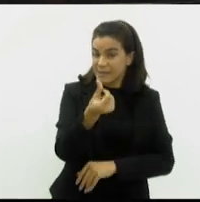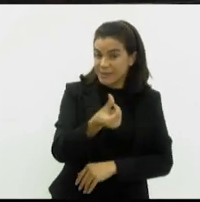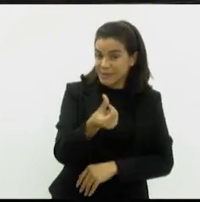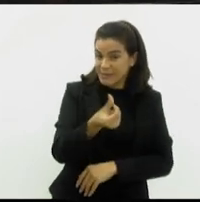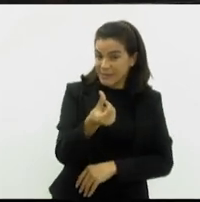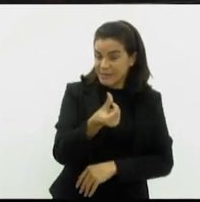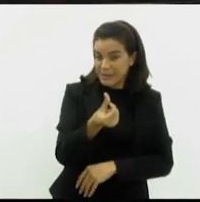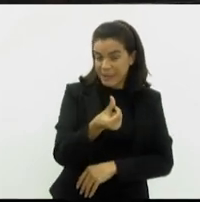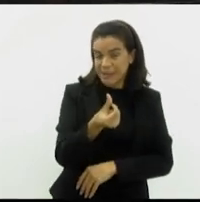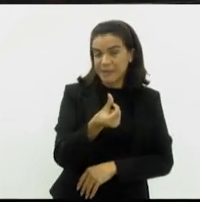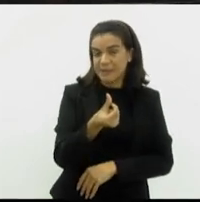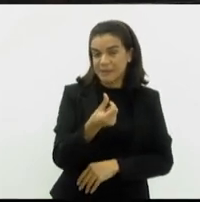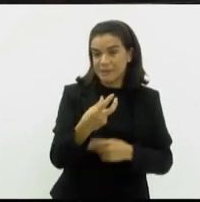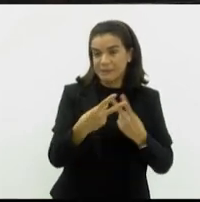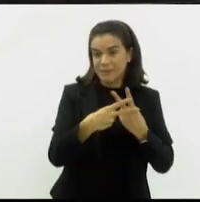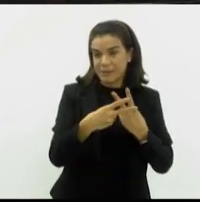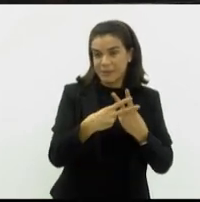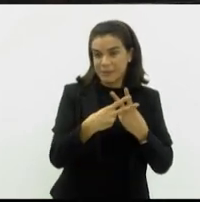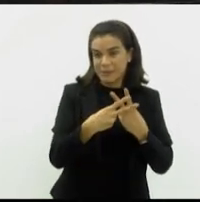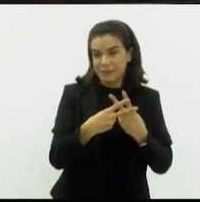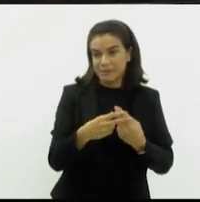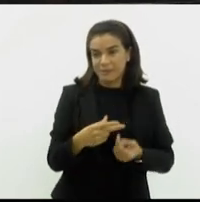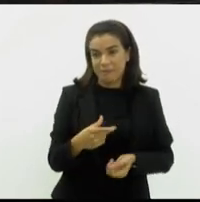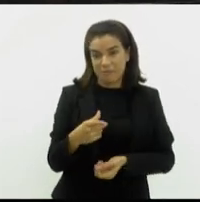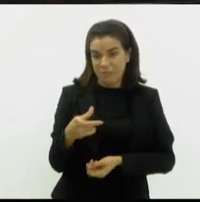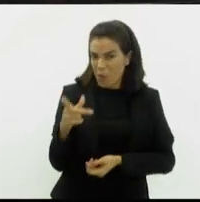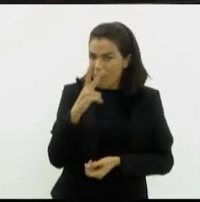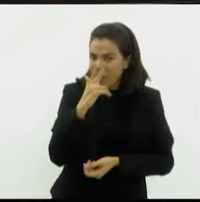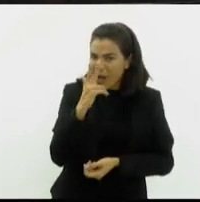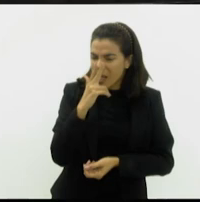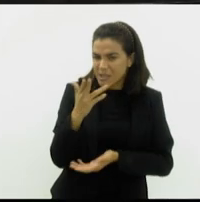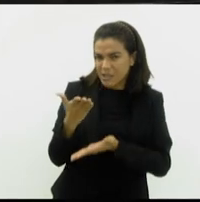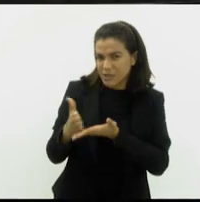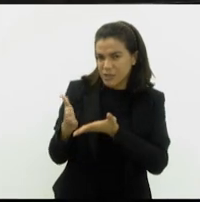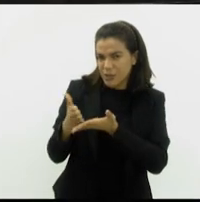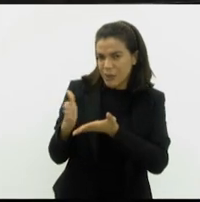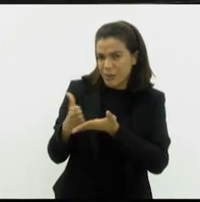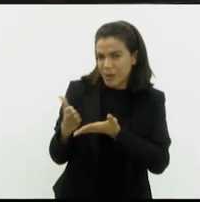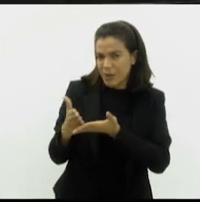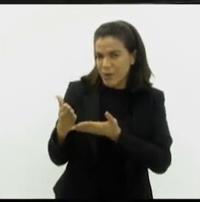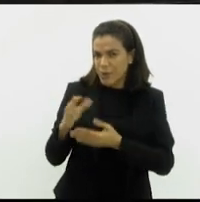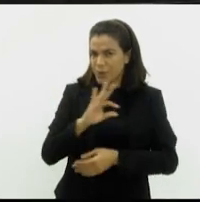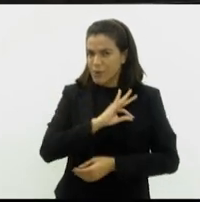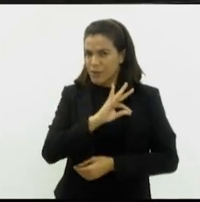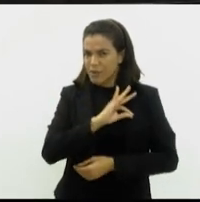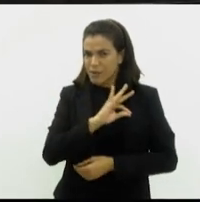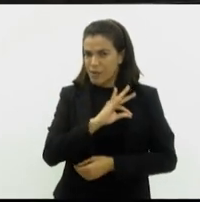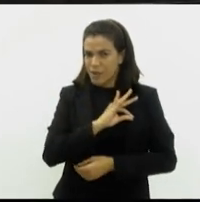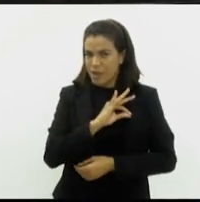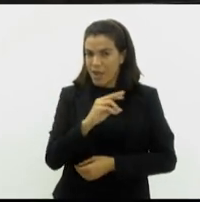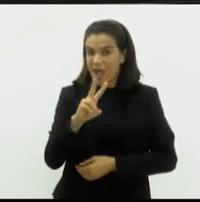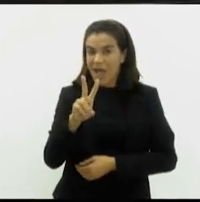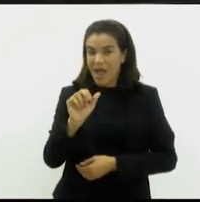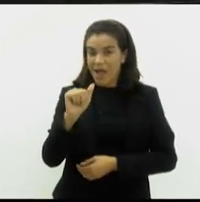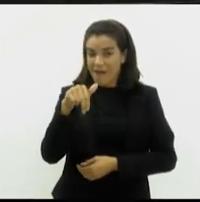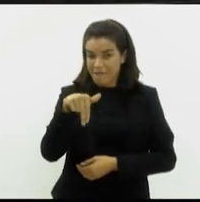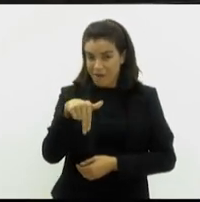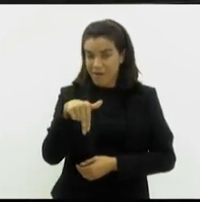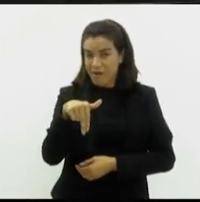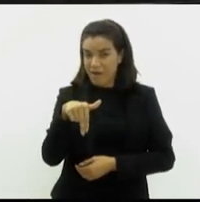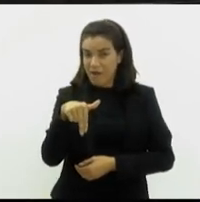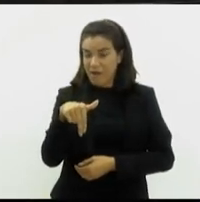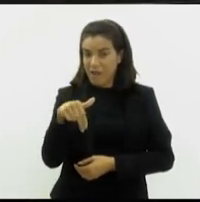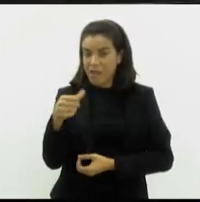Ou seja, deve estar soprando o policial penal, porque, porra, a matemática é simples. A van carrega 18. O